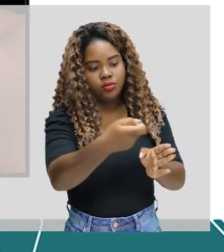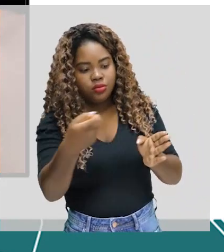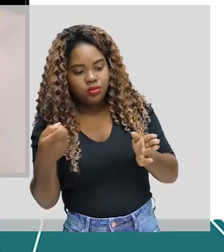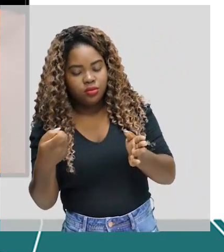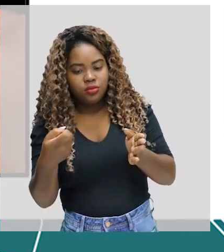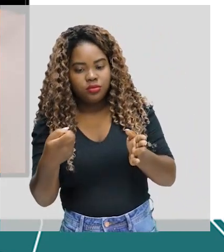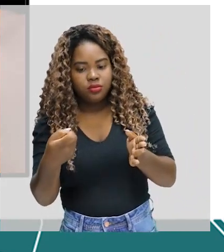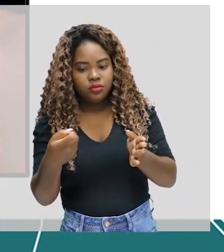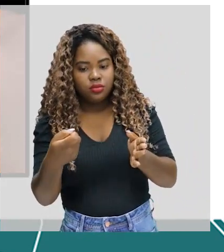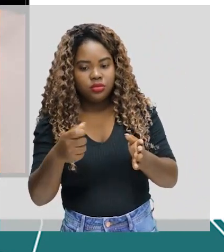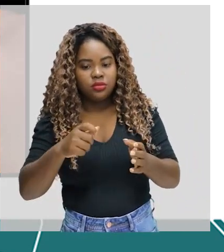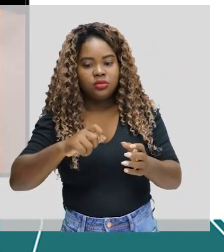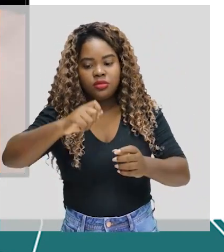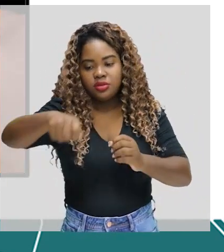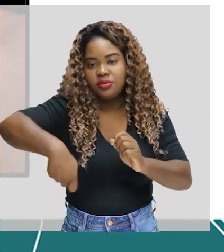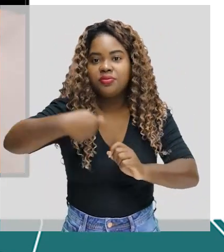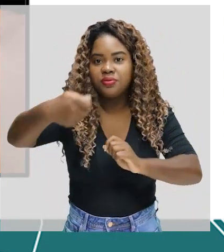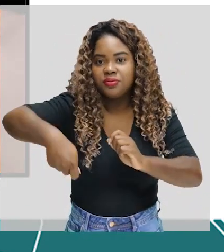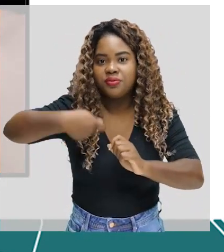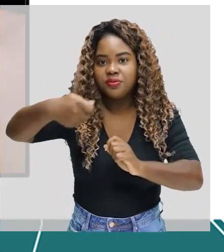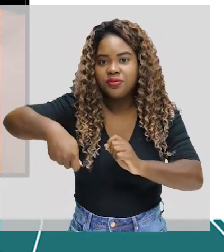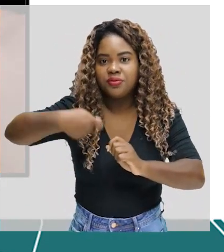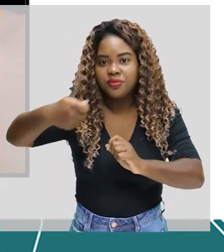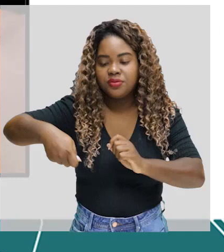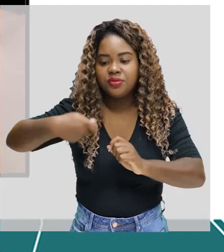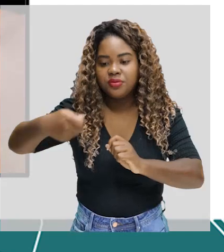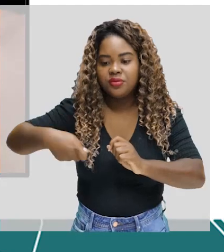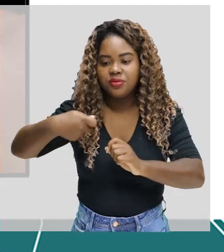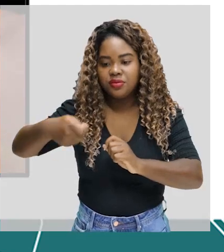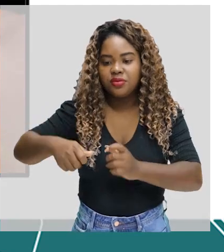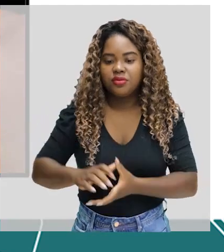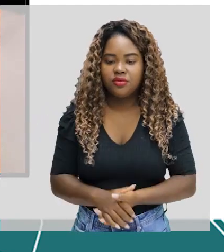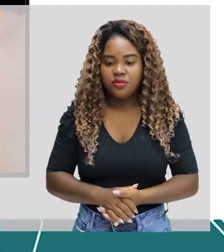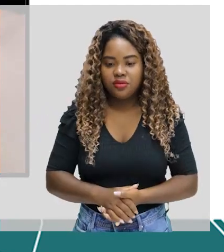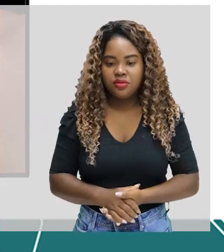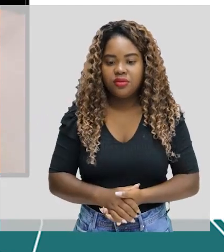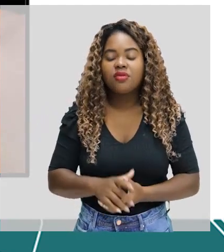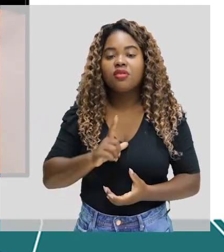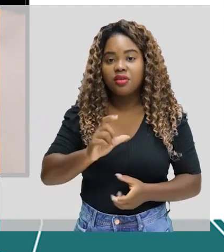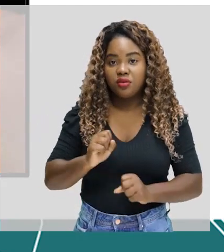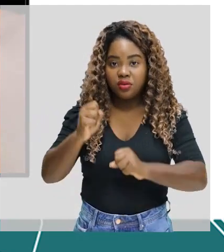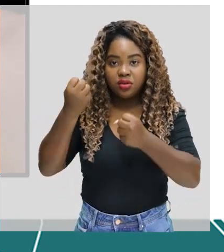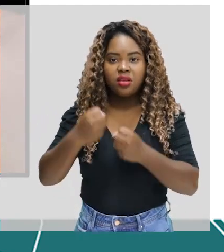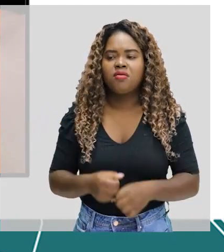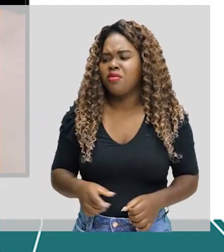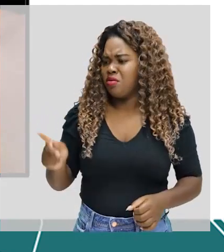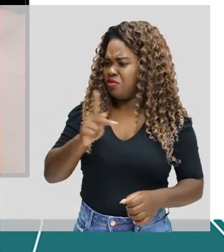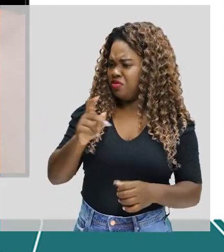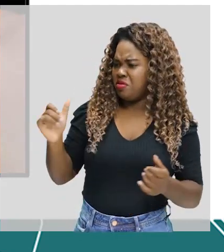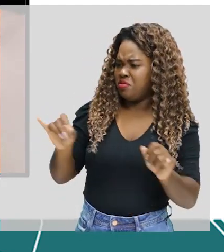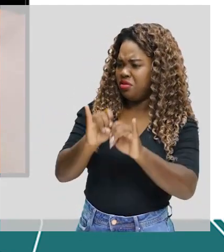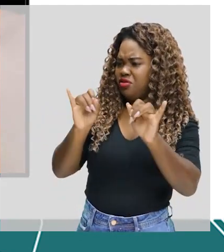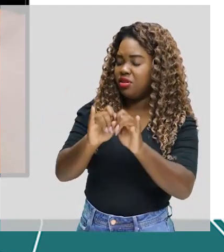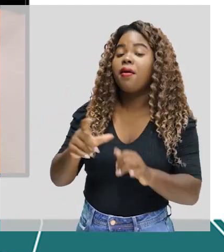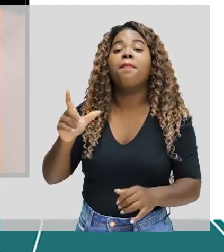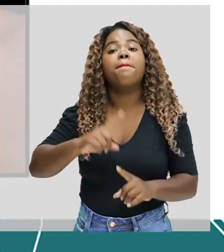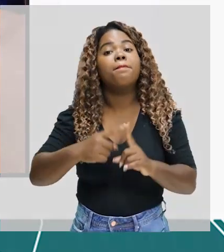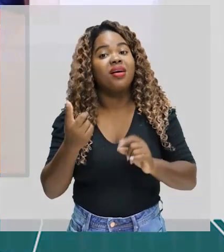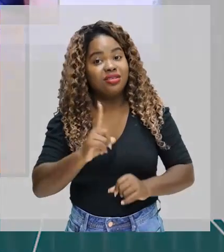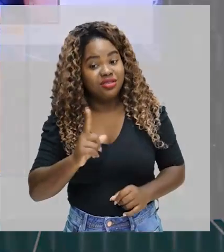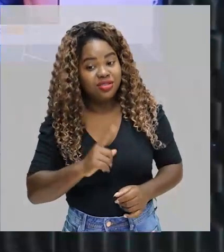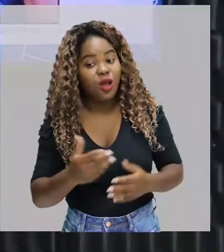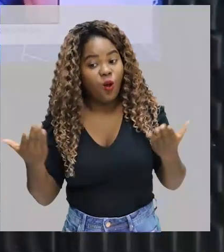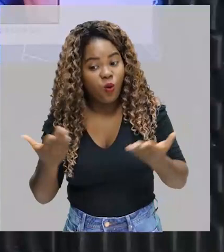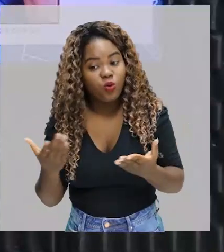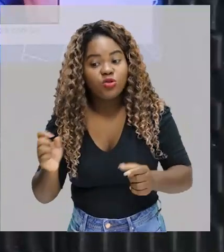fazia esforço para levantar esse vidro. Ah, professor, isso aí é besteira, é pouquinha coisa. Mas tinha um gasto calórico